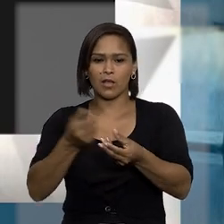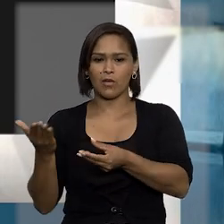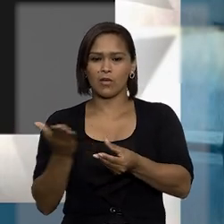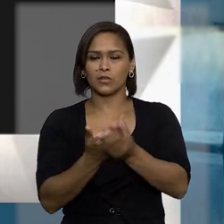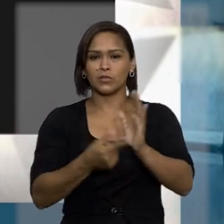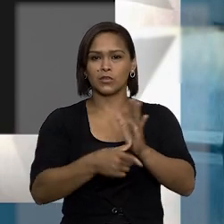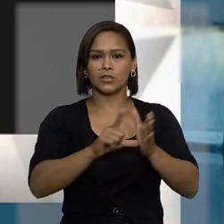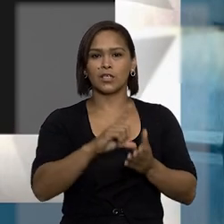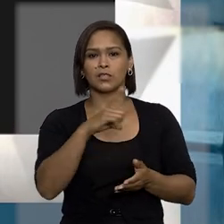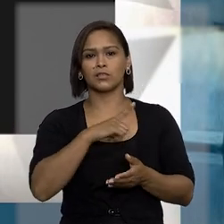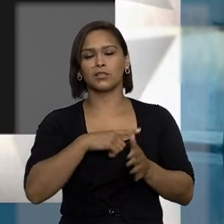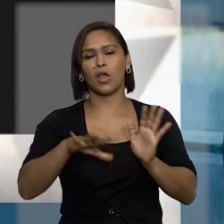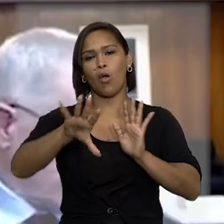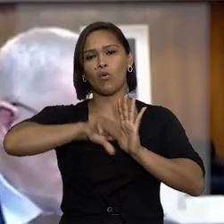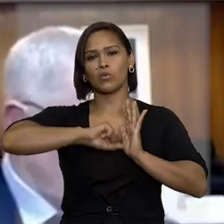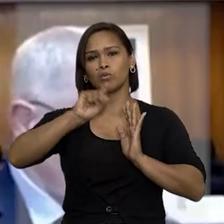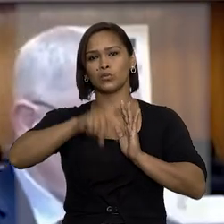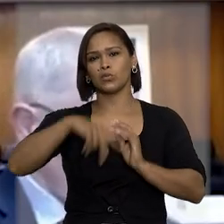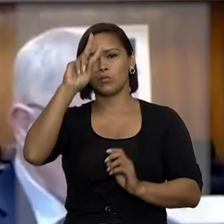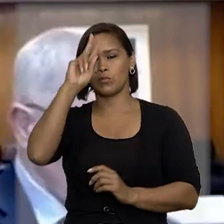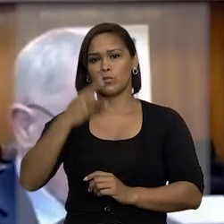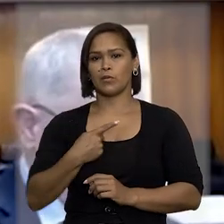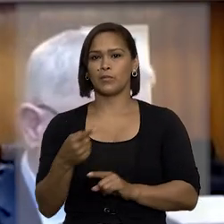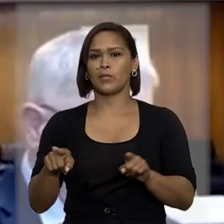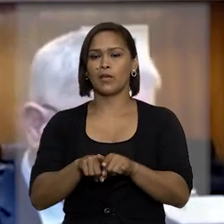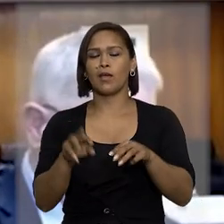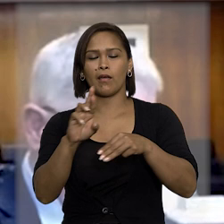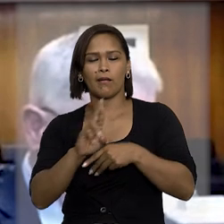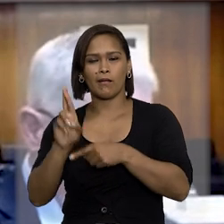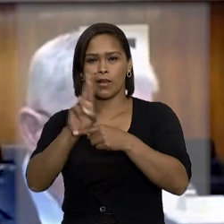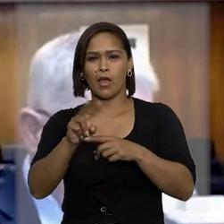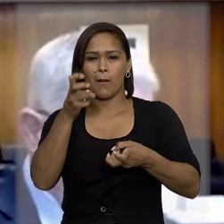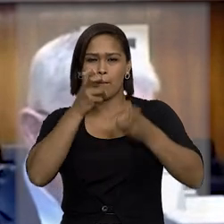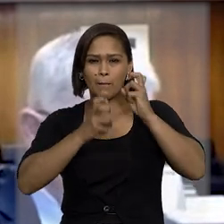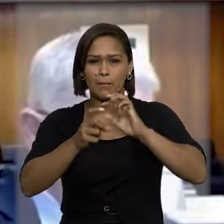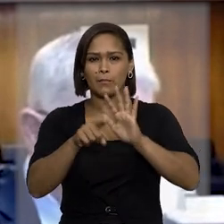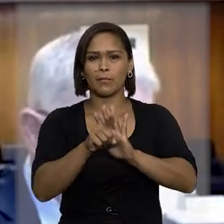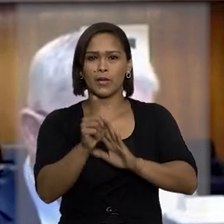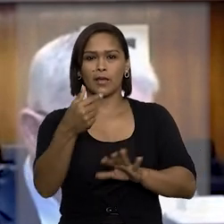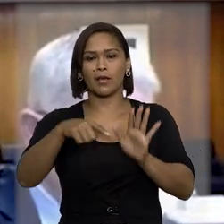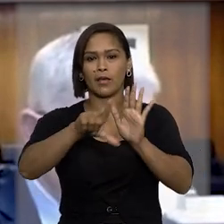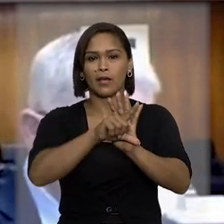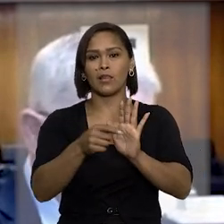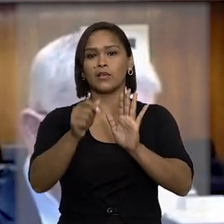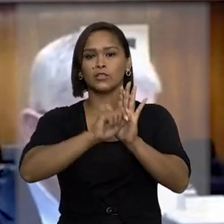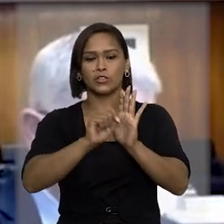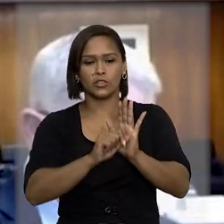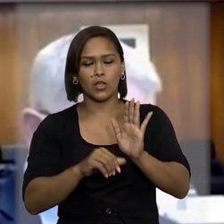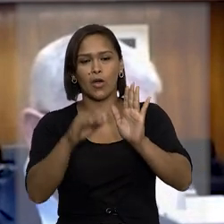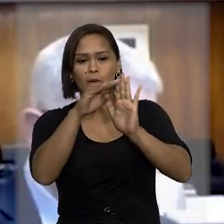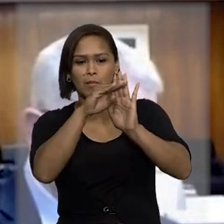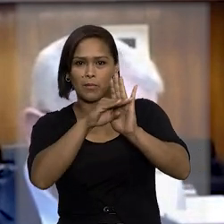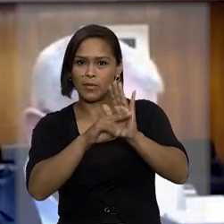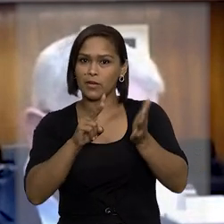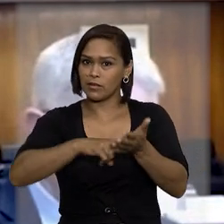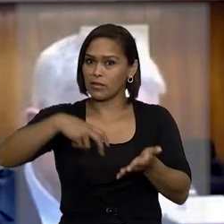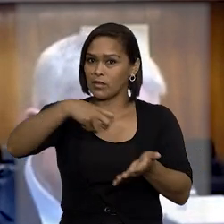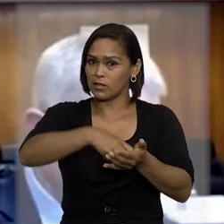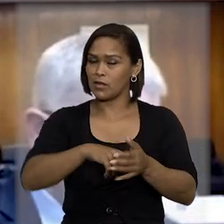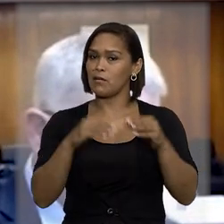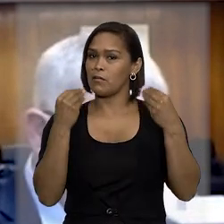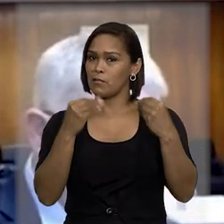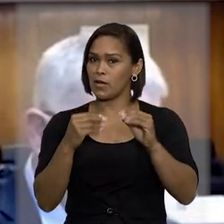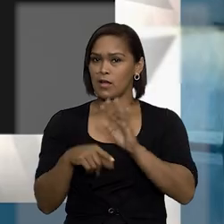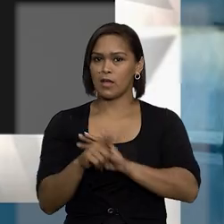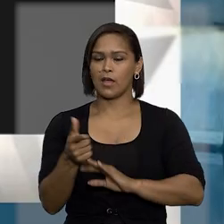que antecedem o consumo pessoal. A relatora observou também que a lei de drogas manda aplicar as mesmas penalidades mais brandas